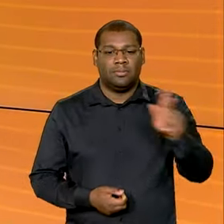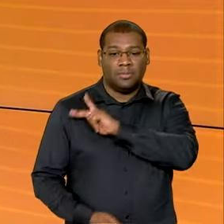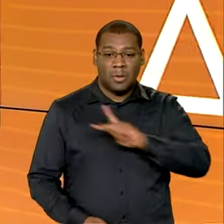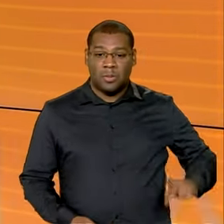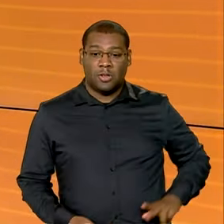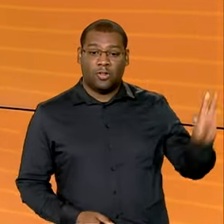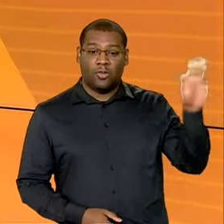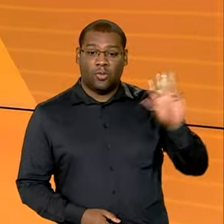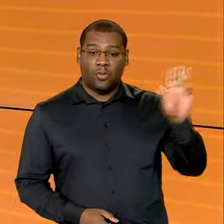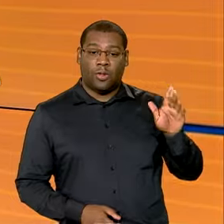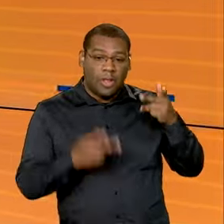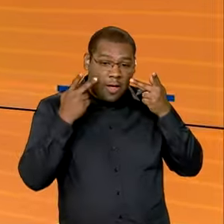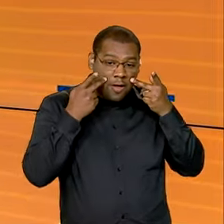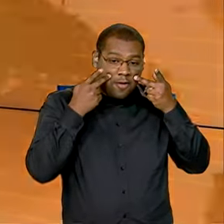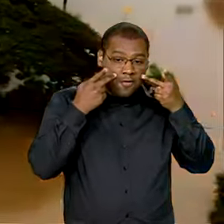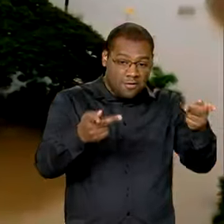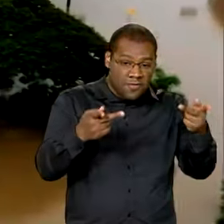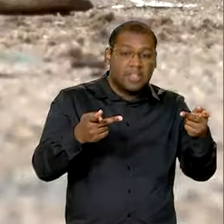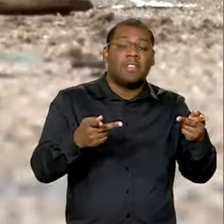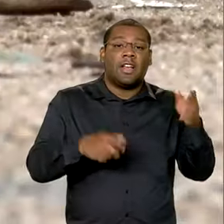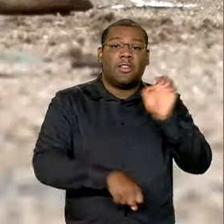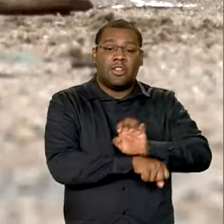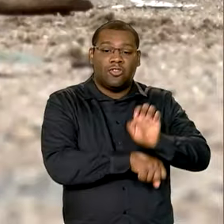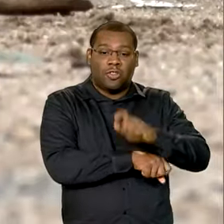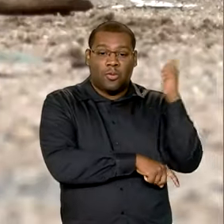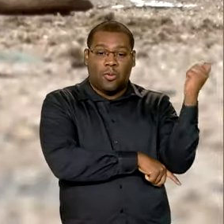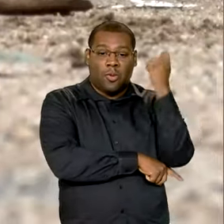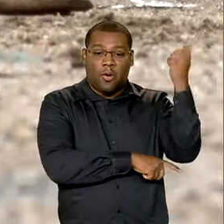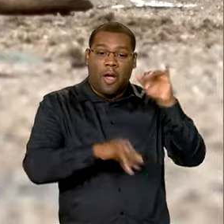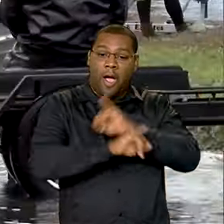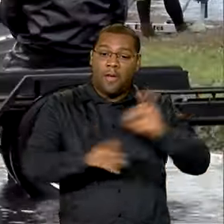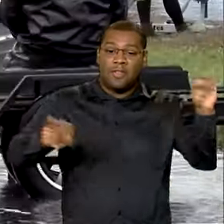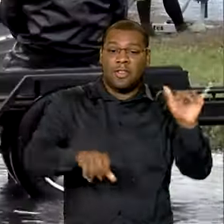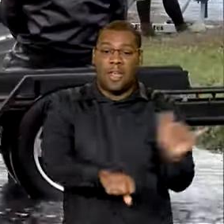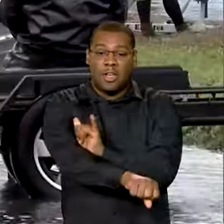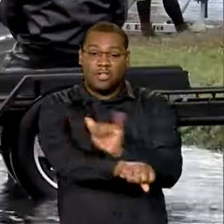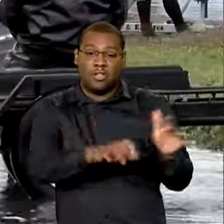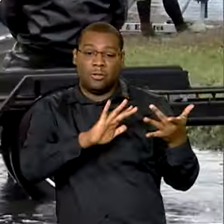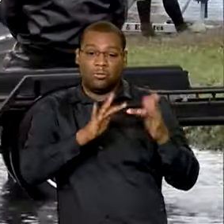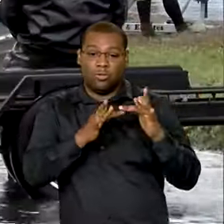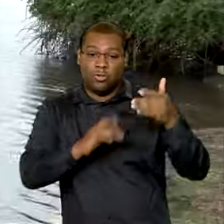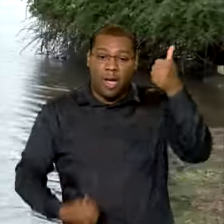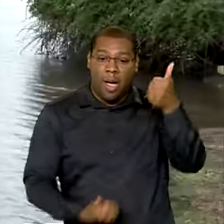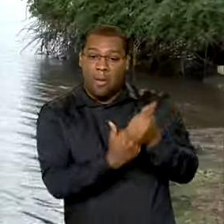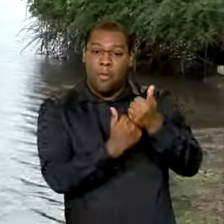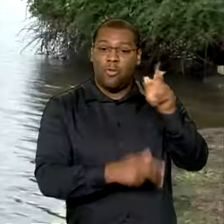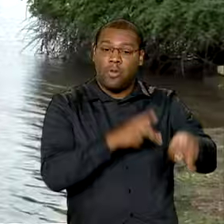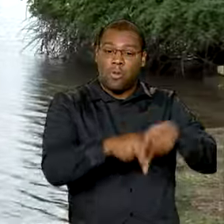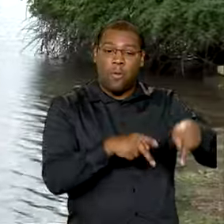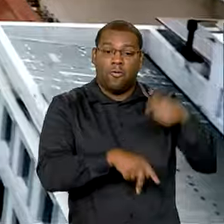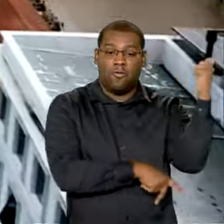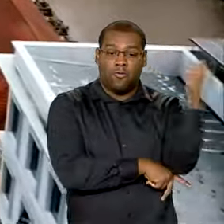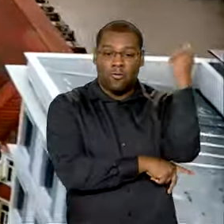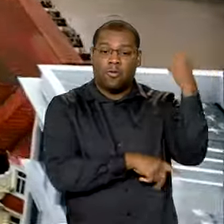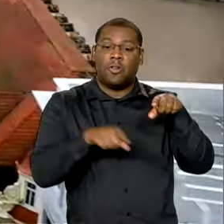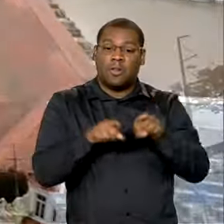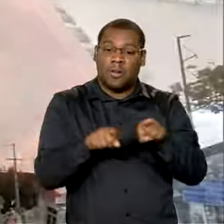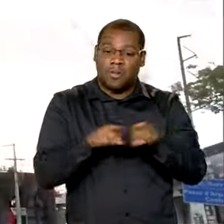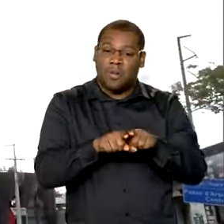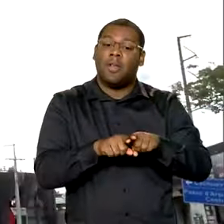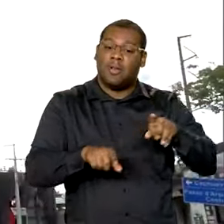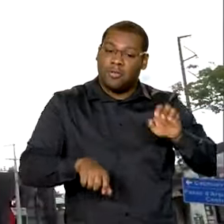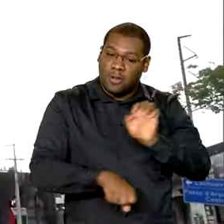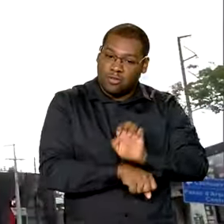Presidente Lula volta hoje ao Rio Grande do Sul para anunciar novas medidas de apoio aos gaúchos e reconstrução do Estado.